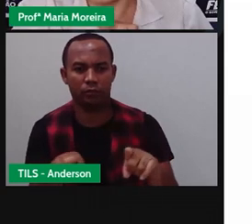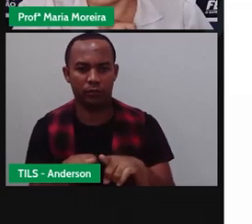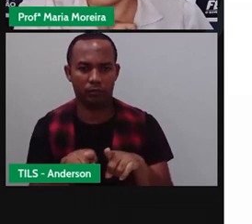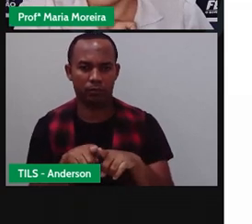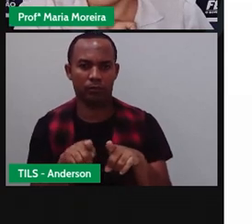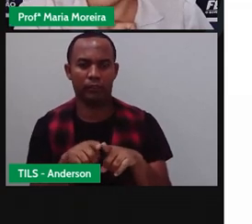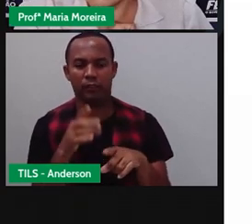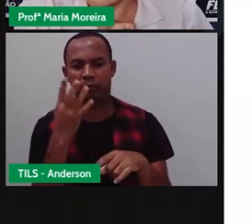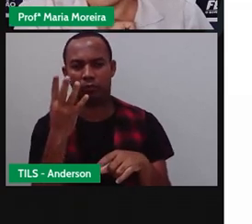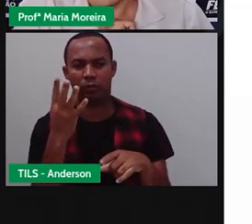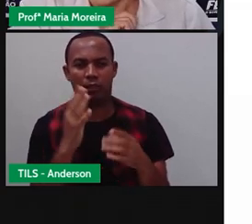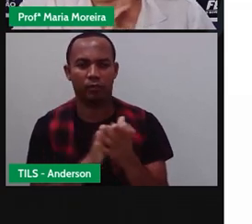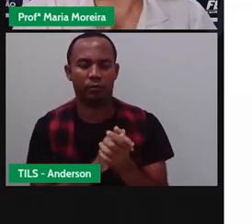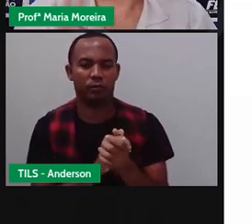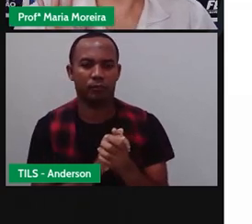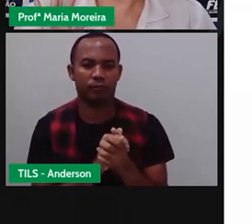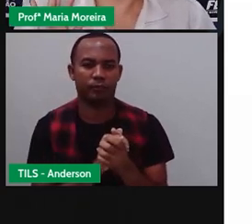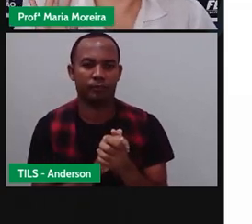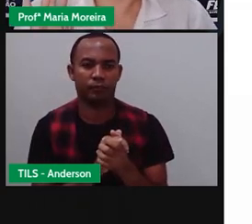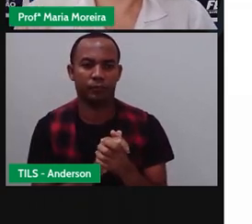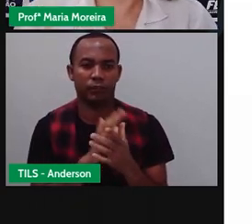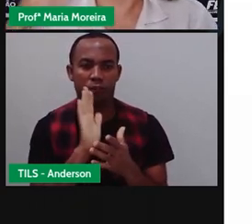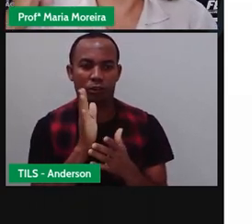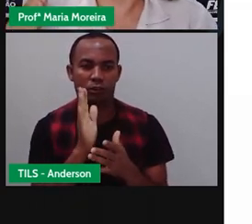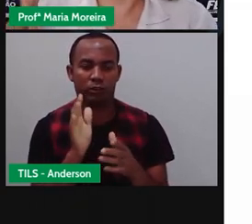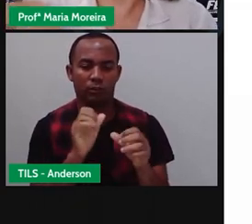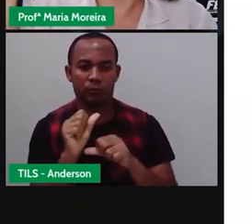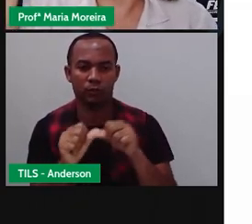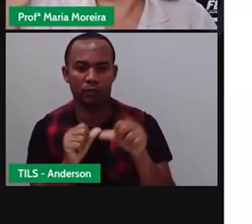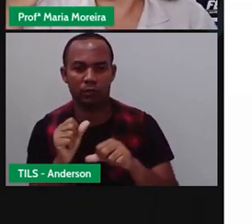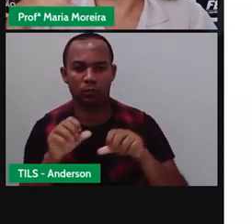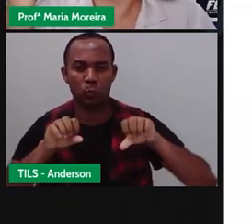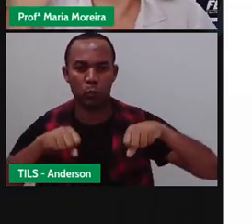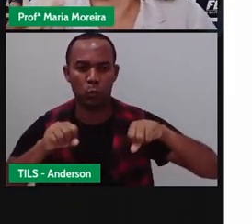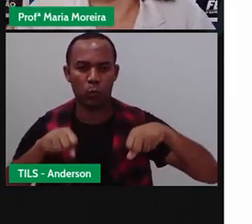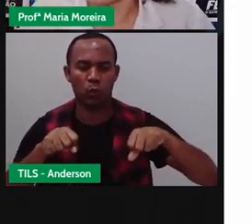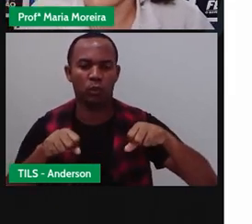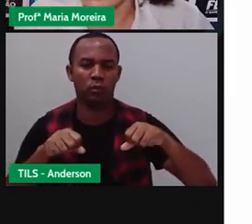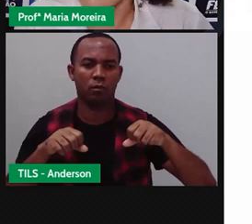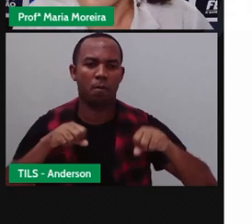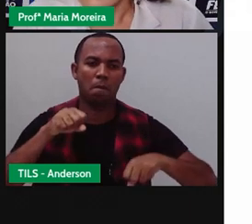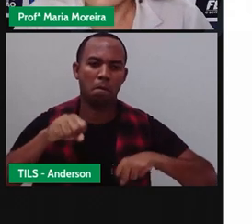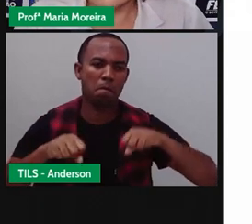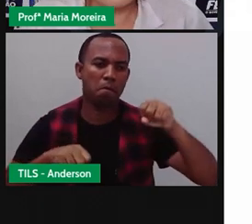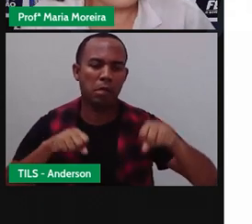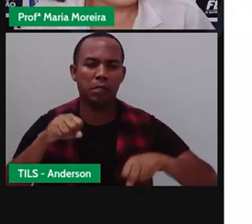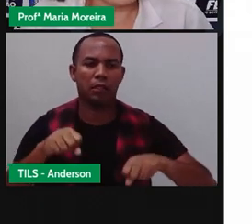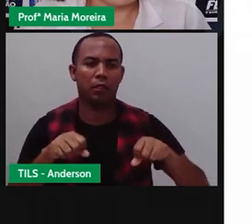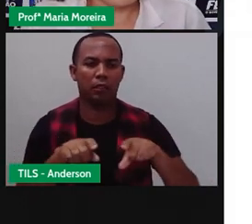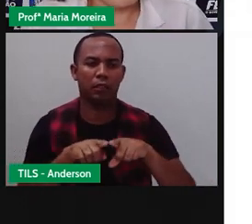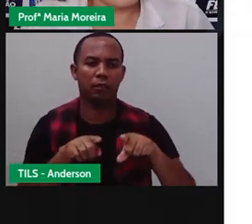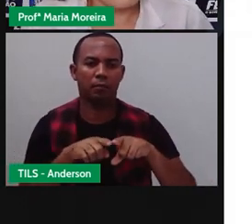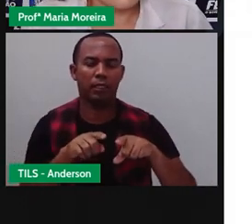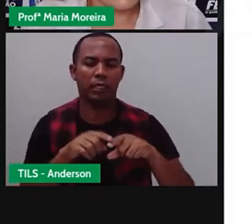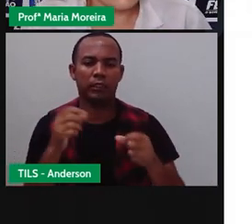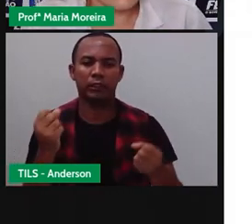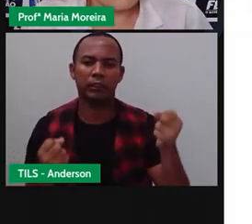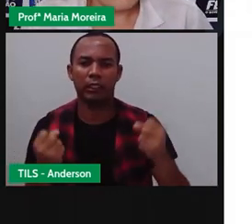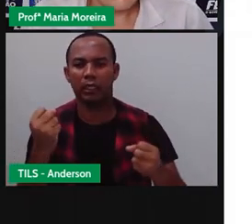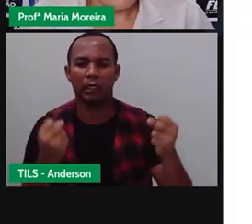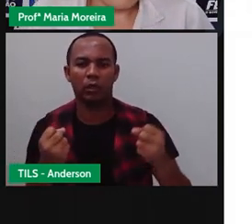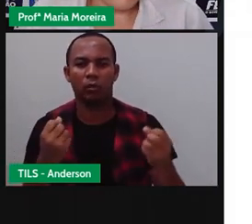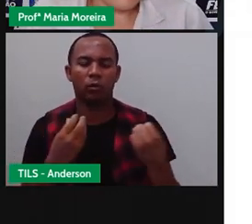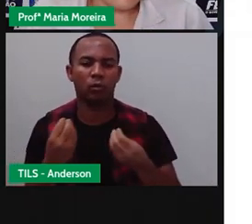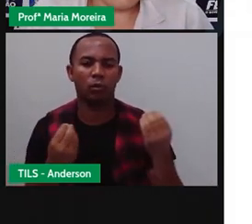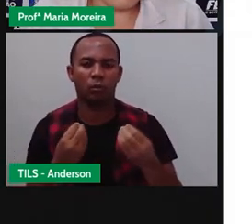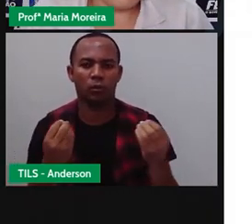Quatro pneus, não é isso? Então, já mudamos. Saímos de uma moto, uma bicicleta, agora estamos em um carro. E que situação, problema eu posso fazer aqui?